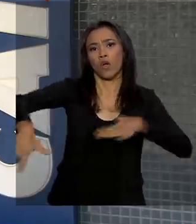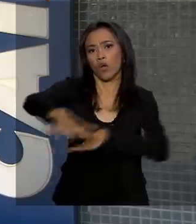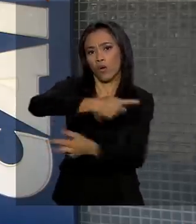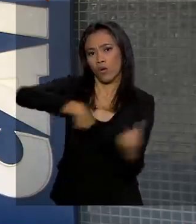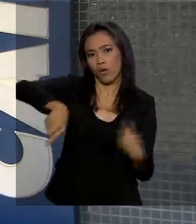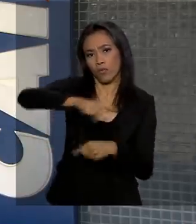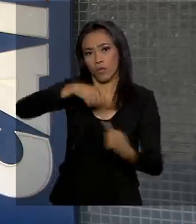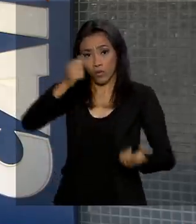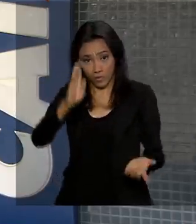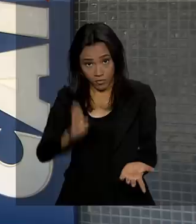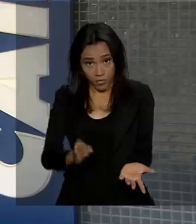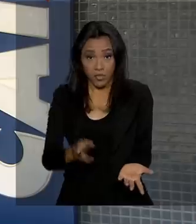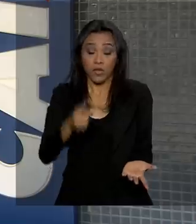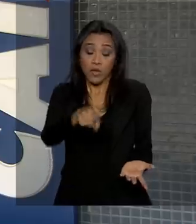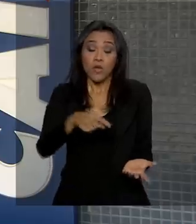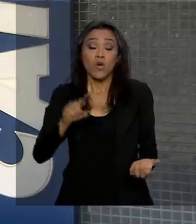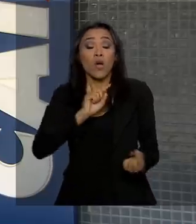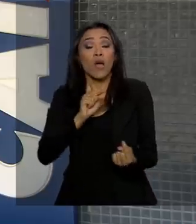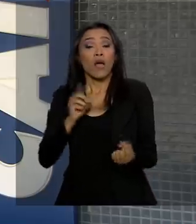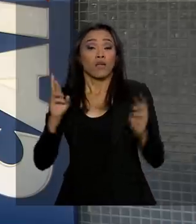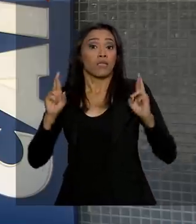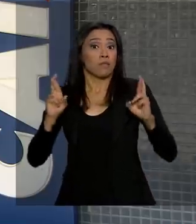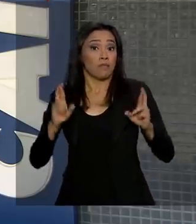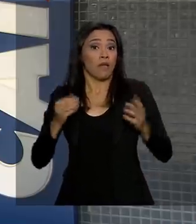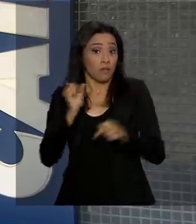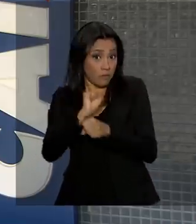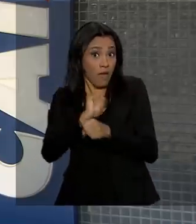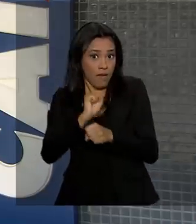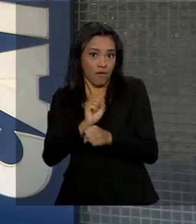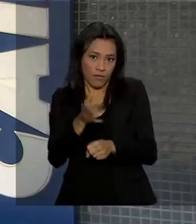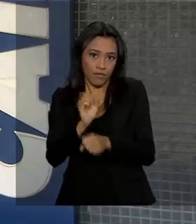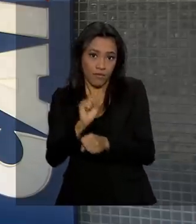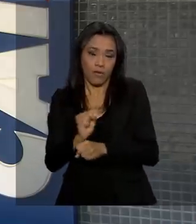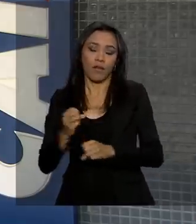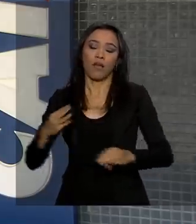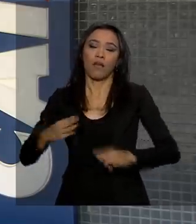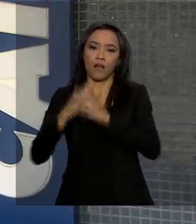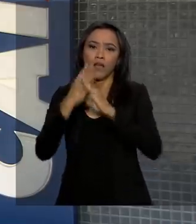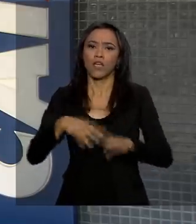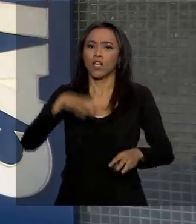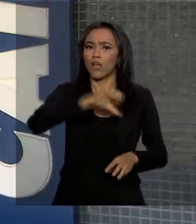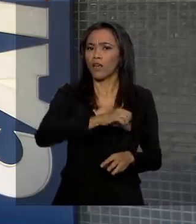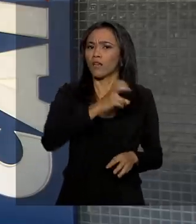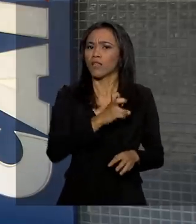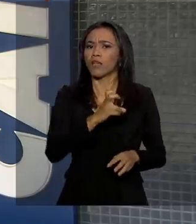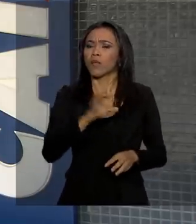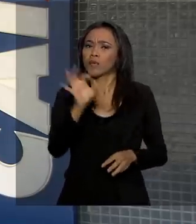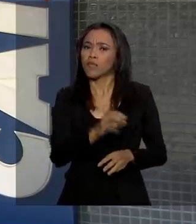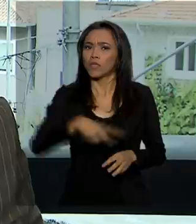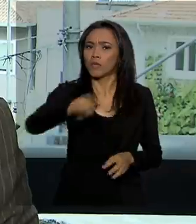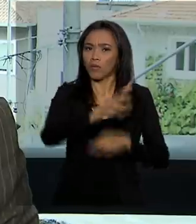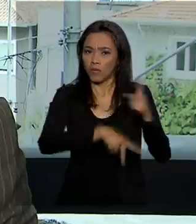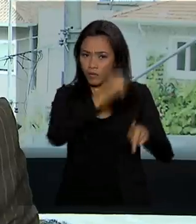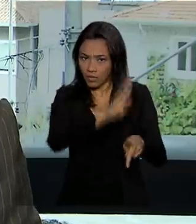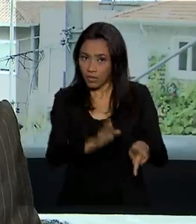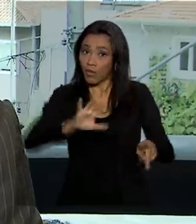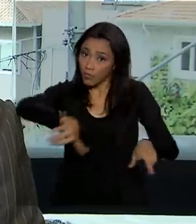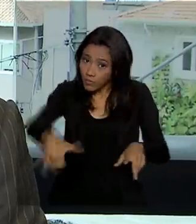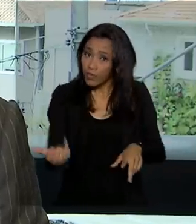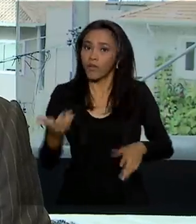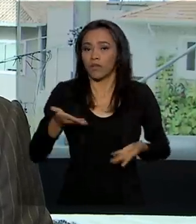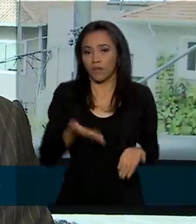expectativa da Caixa Econômica Federal é que 95% dos brasileiros aproveitem a oportunidade. Impacto